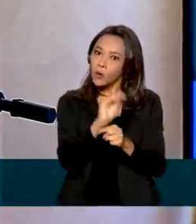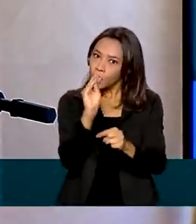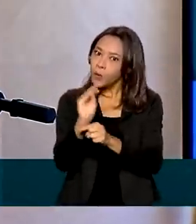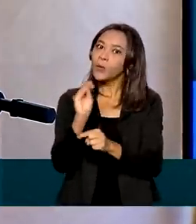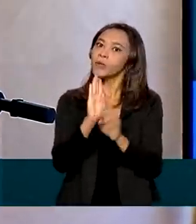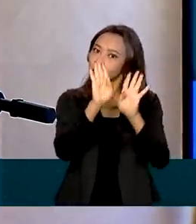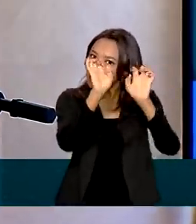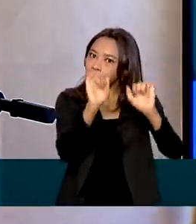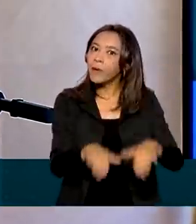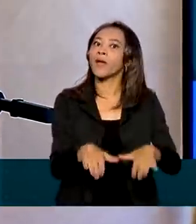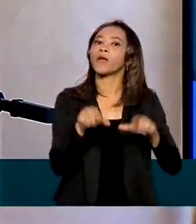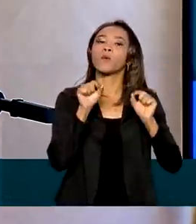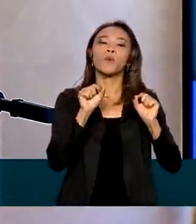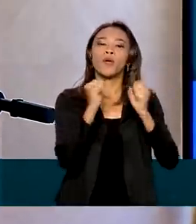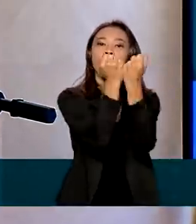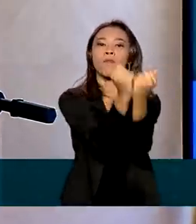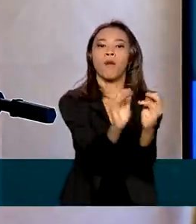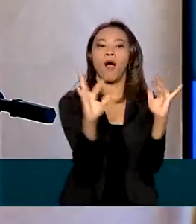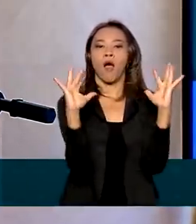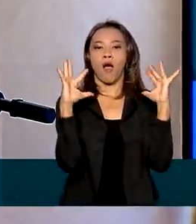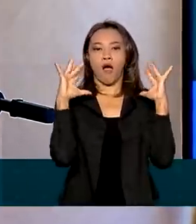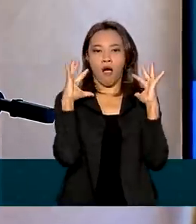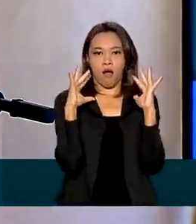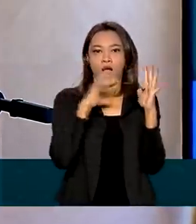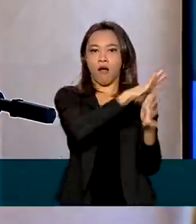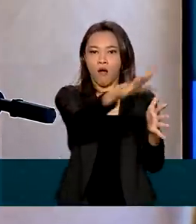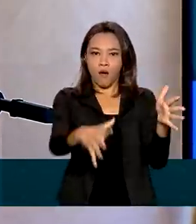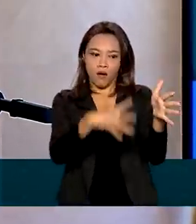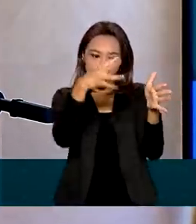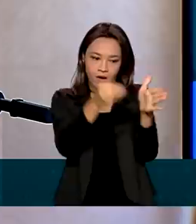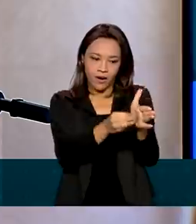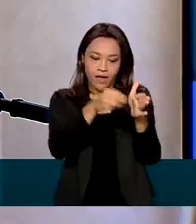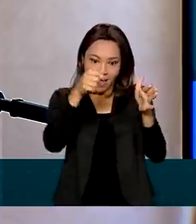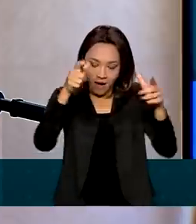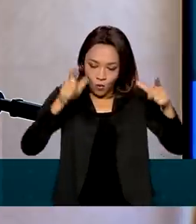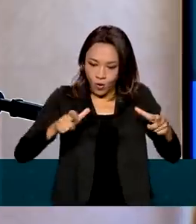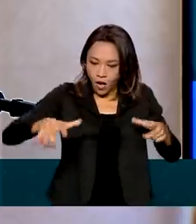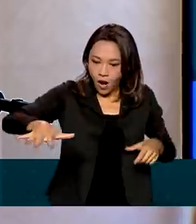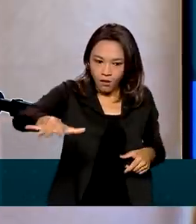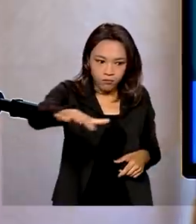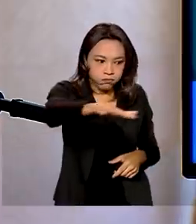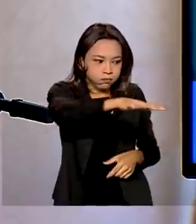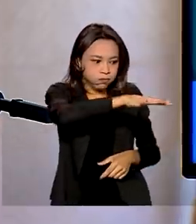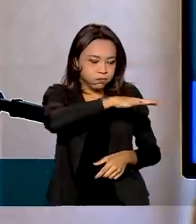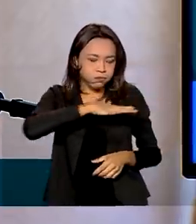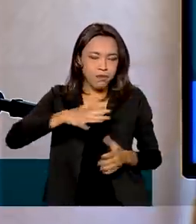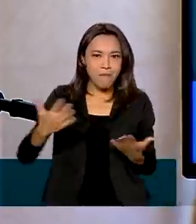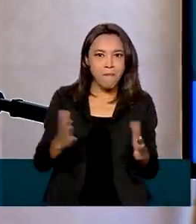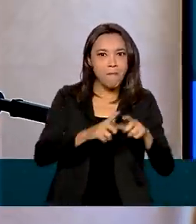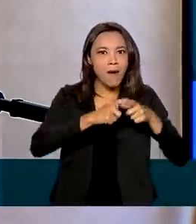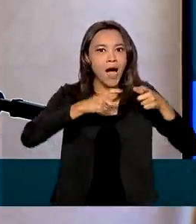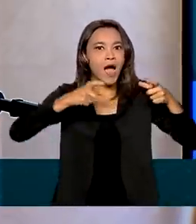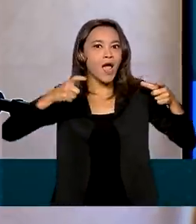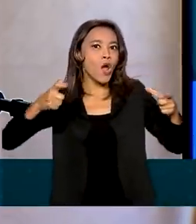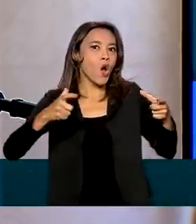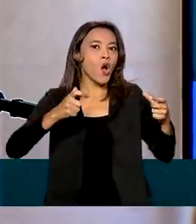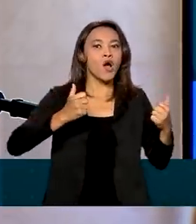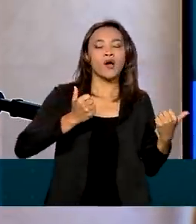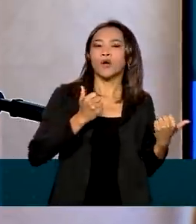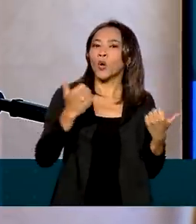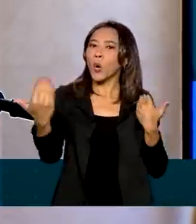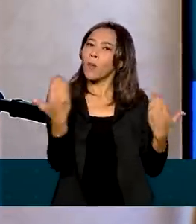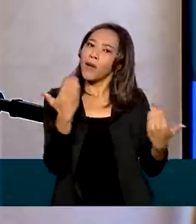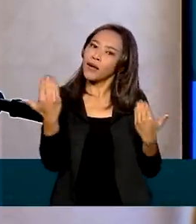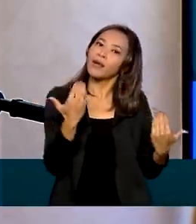patrimônio natural, a floresta amazônica, cuja área é a maior que o território de todos os países da